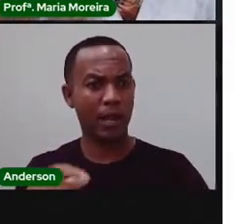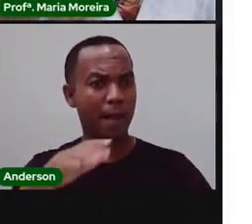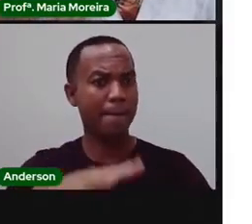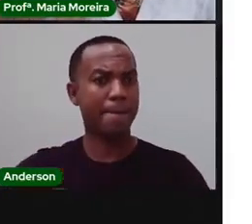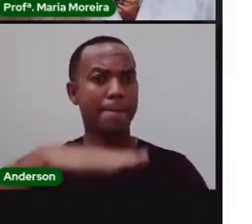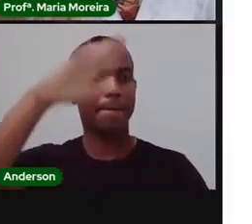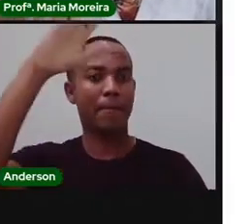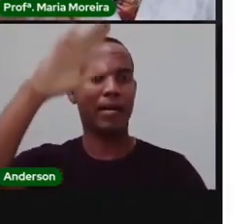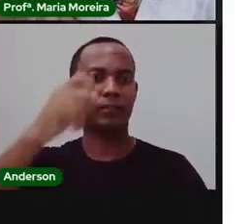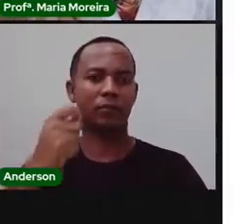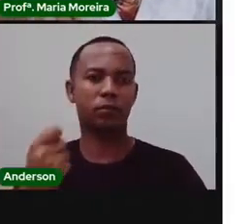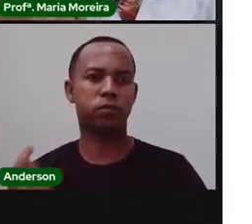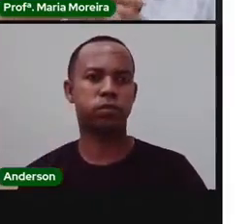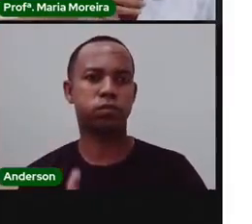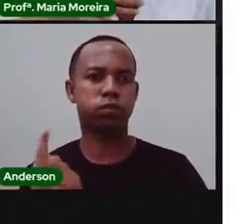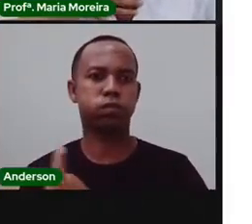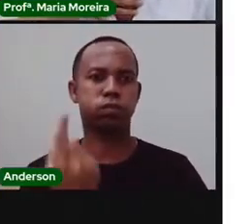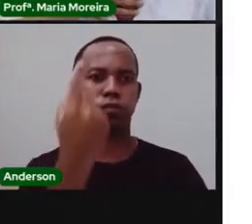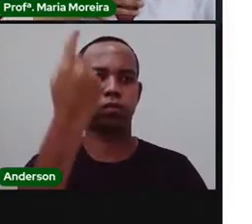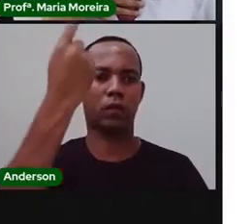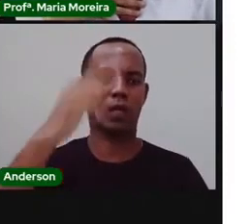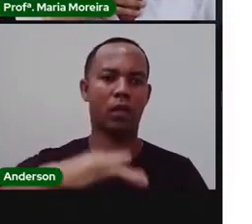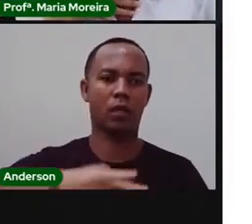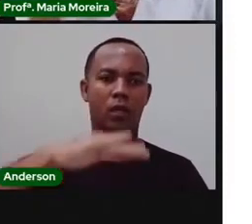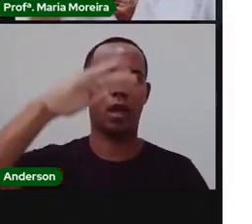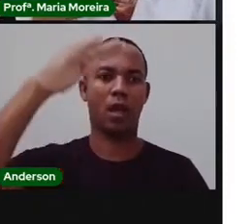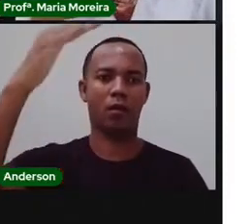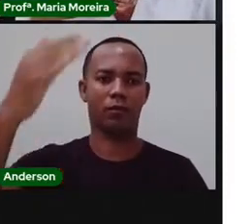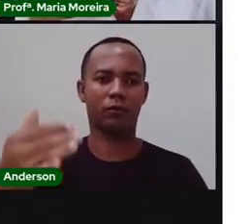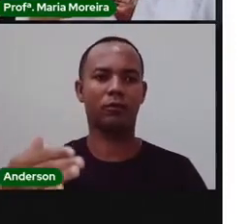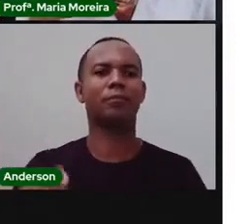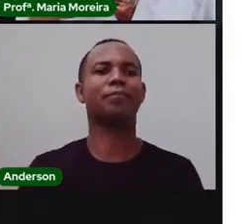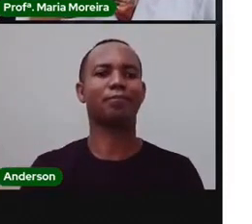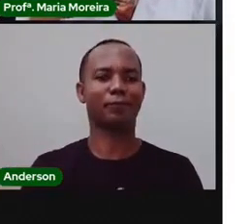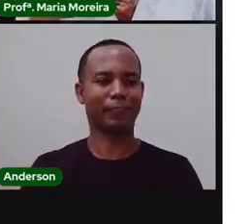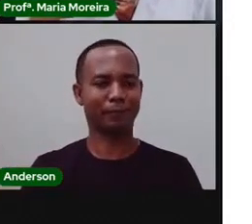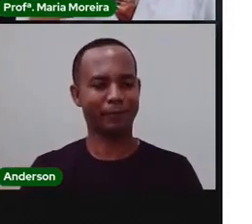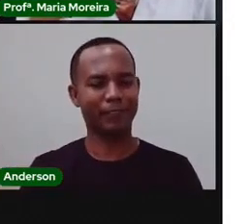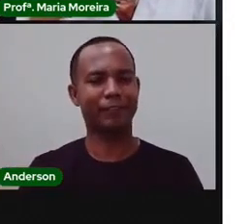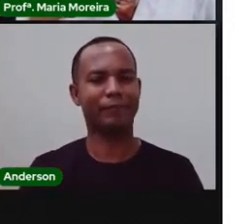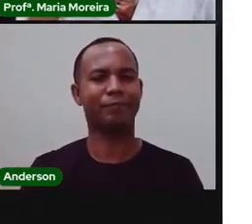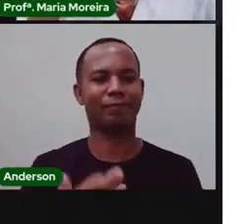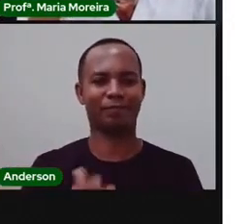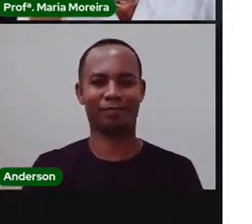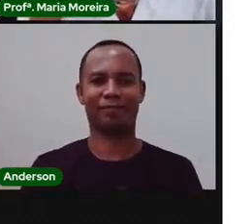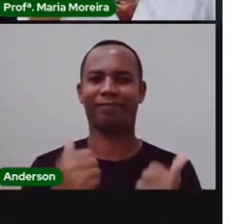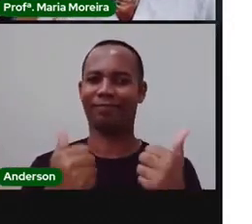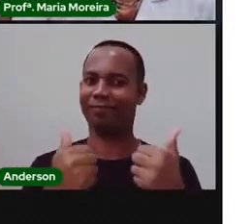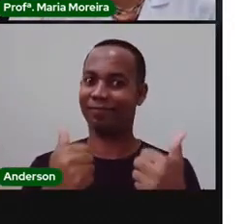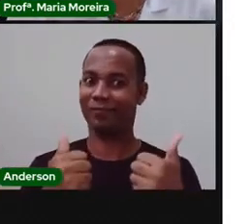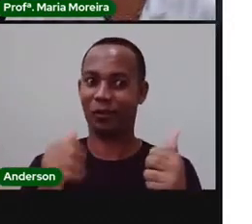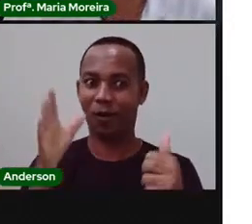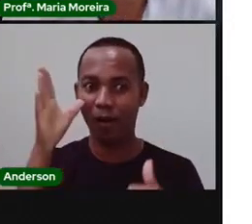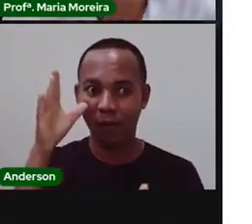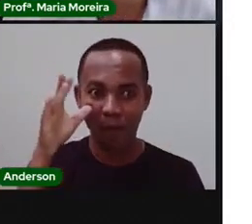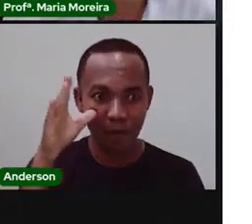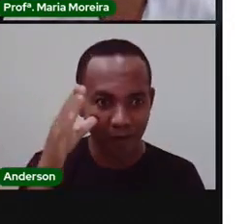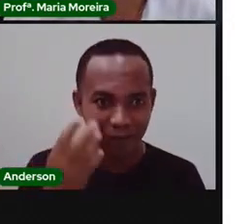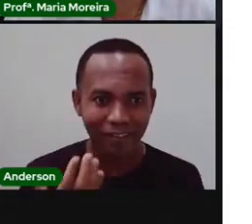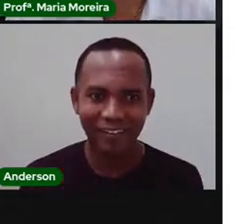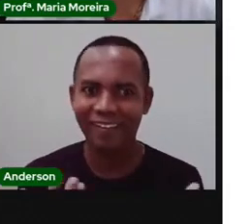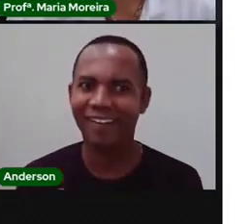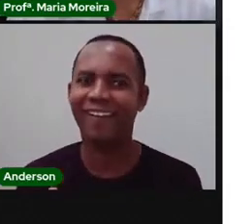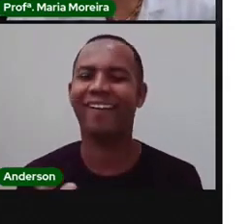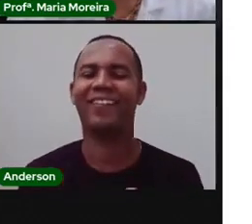gente vai descobrir daqui a pouco. Estão curiosos? Porque eu tô. Anderson, você tá curioso? Anderson tá curioso. Vamos lá.